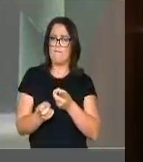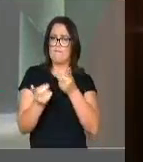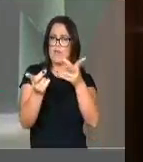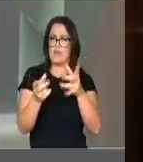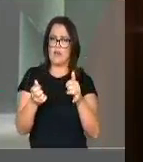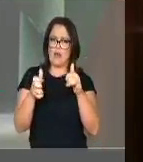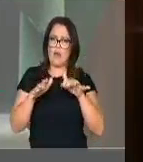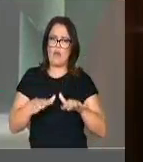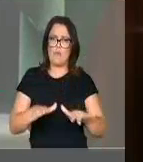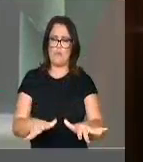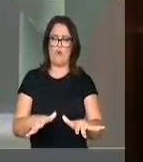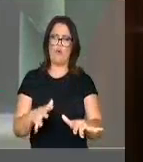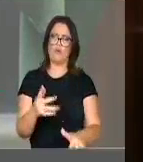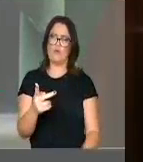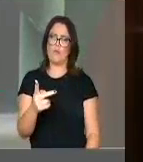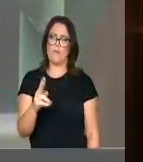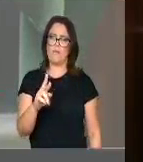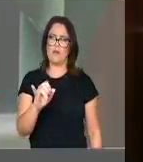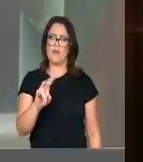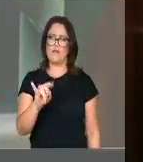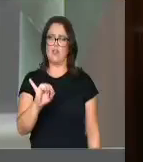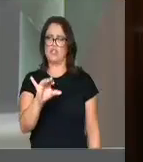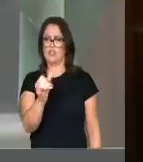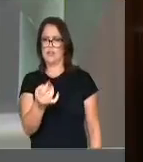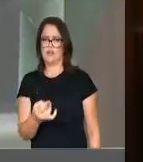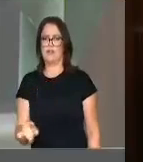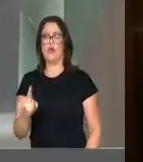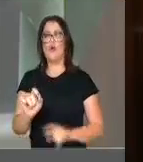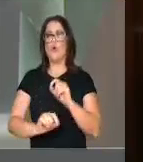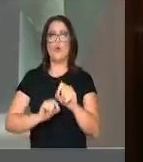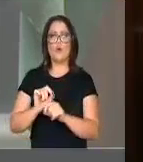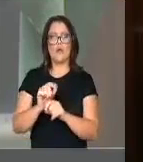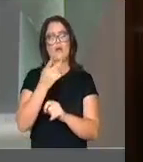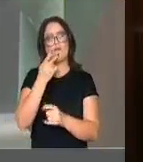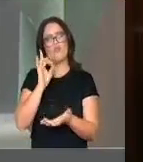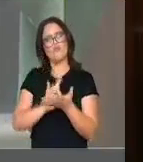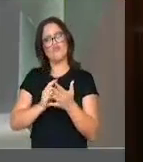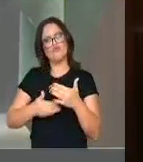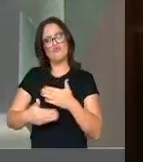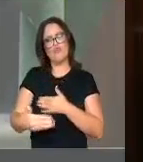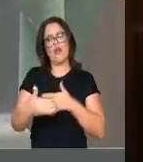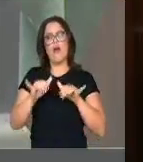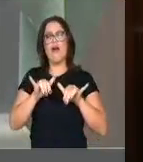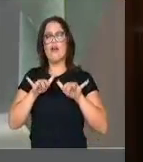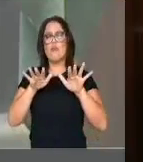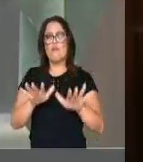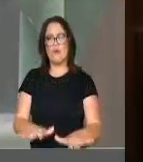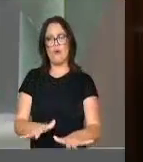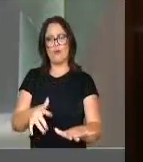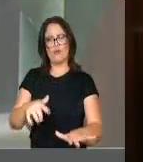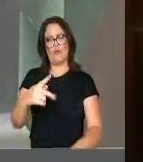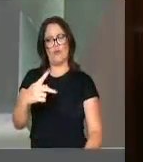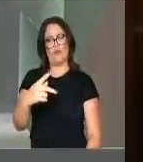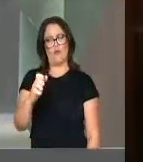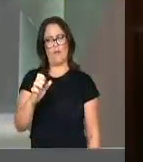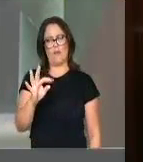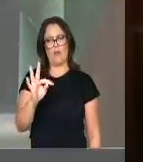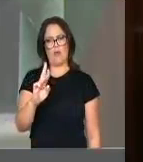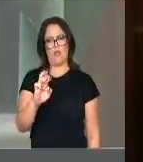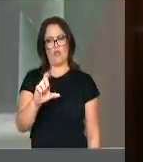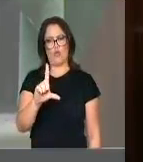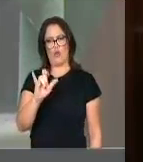aeroportos. E, dentre esses aeroportos, já que Petrolina completa ano, o aeroporto de Petrolina está